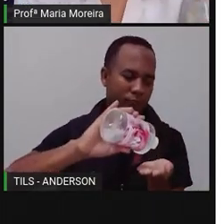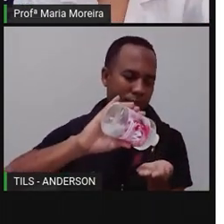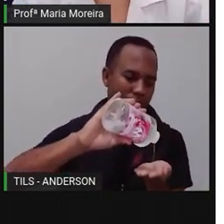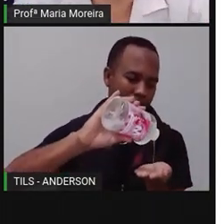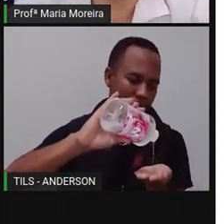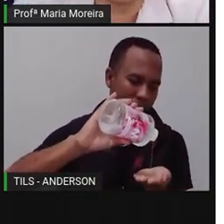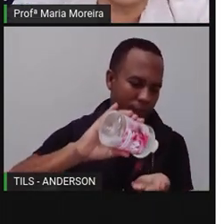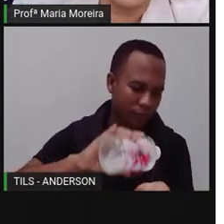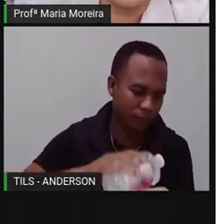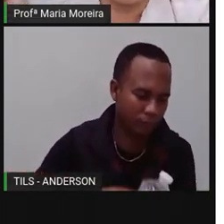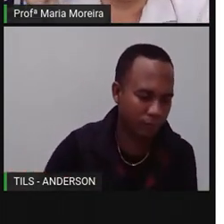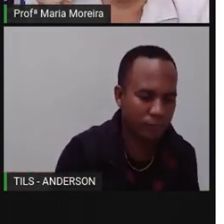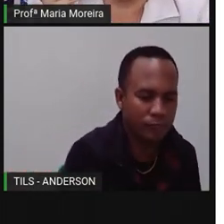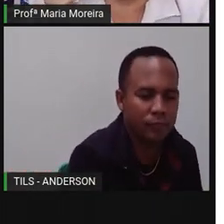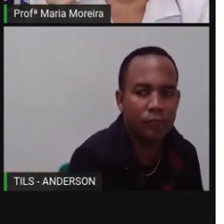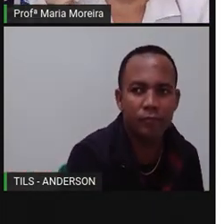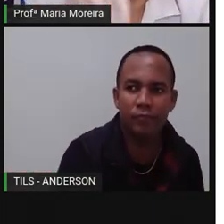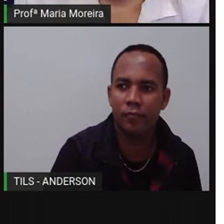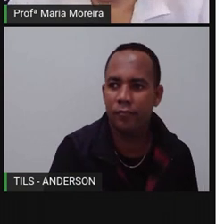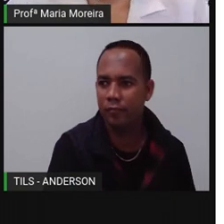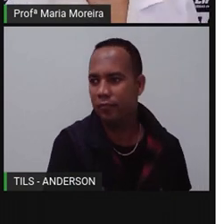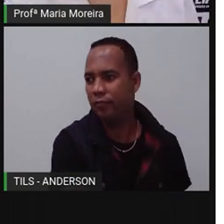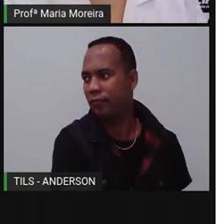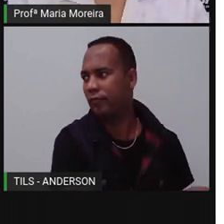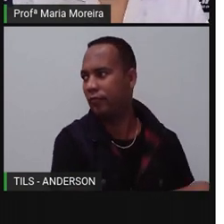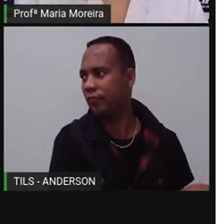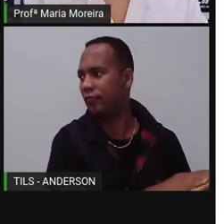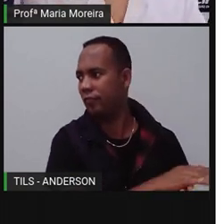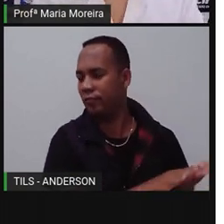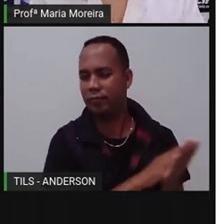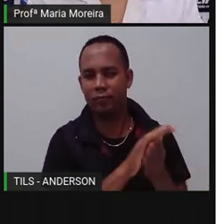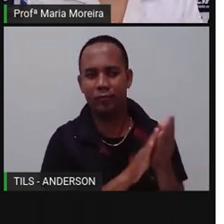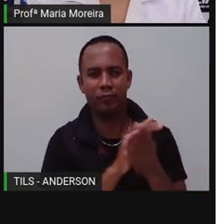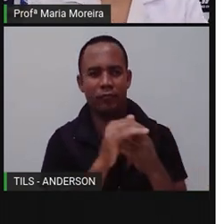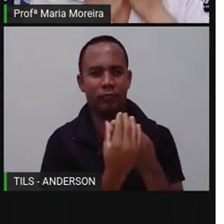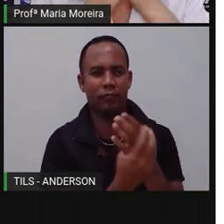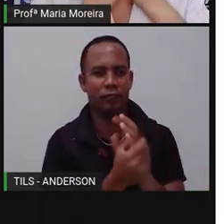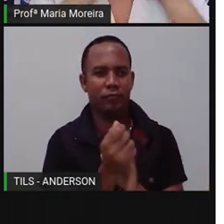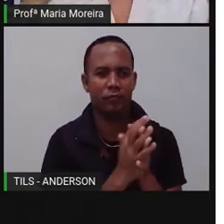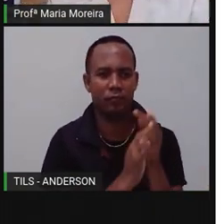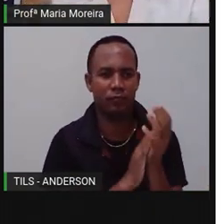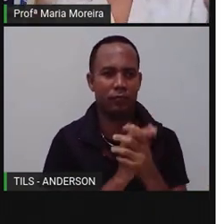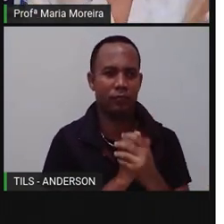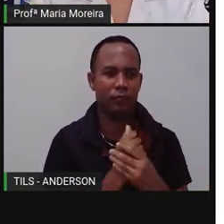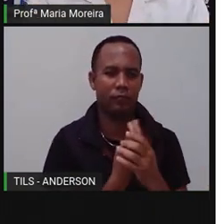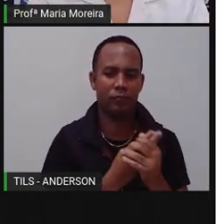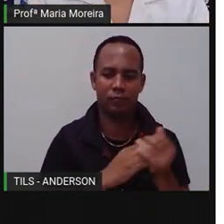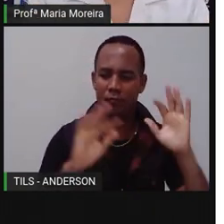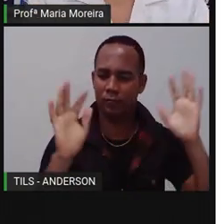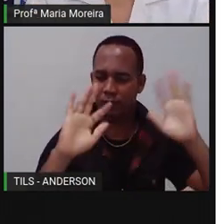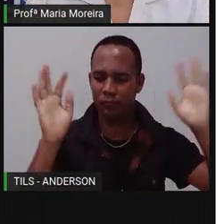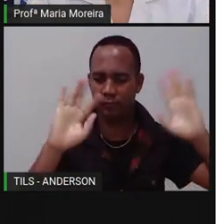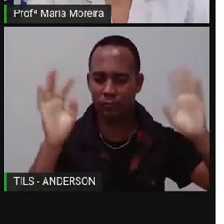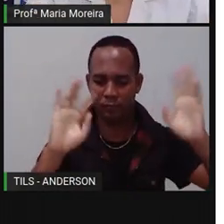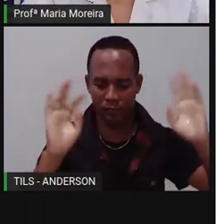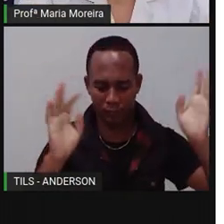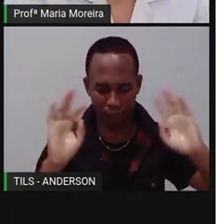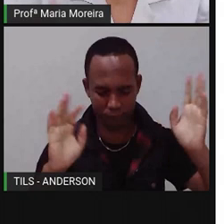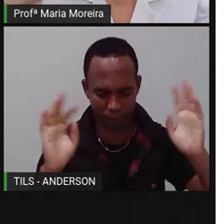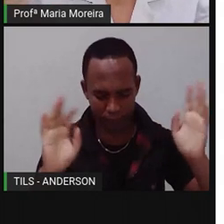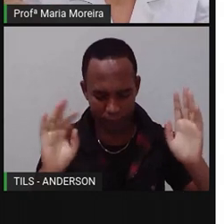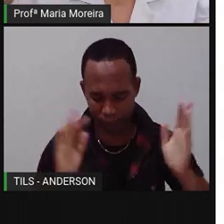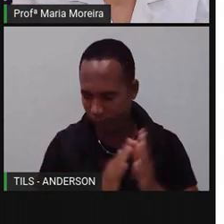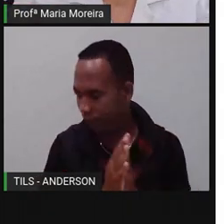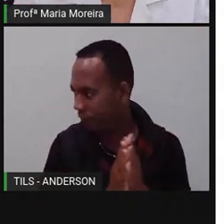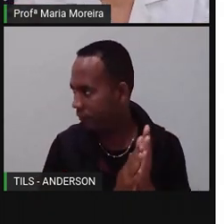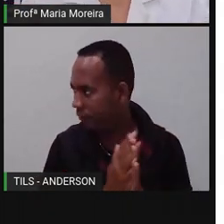Usem álcool em gel e usem máscara. Tá? Se cuidem, fiquem bem guardadinhos. Beijo da Promaria aí. Um abraço pra vocês.